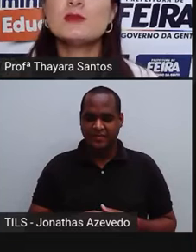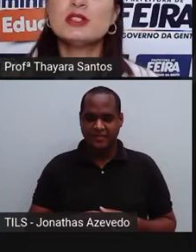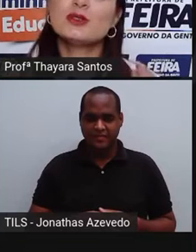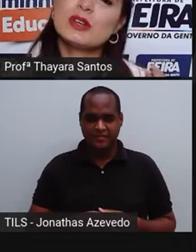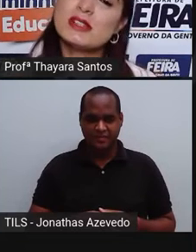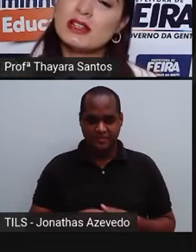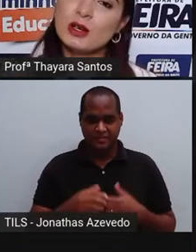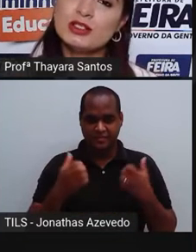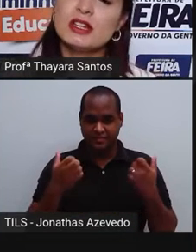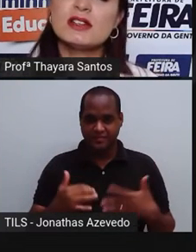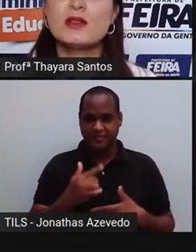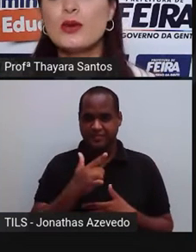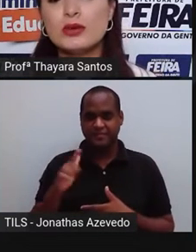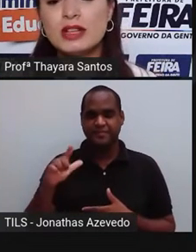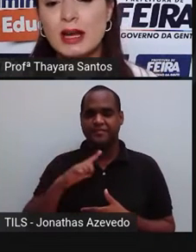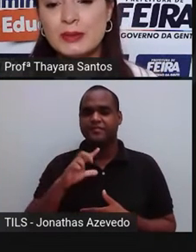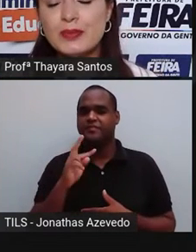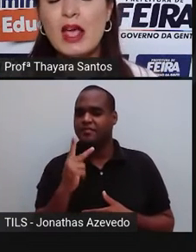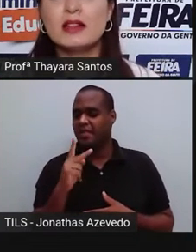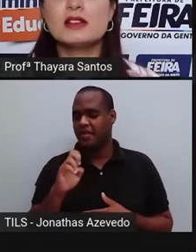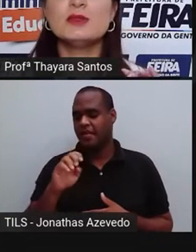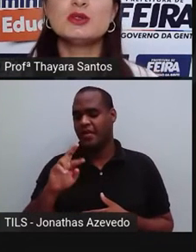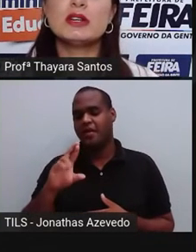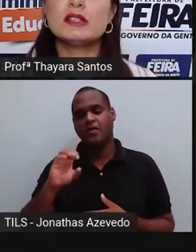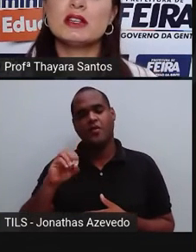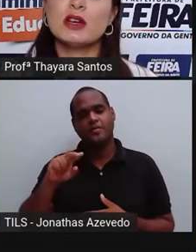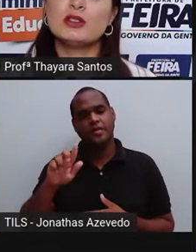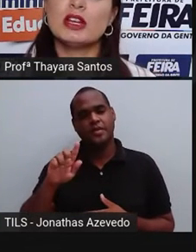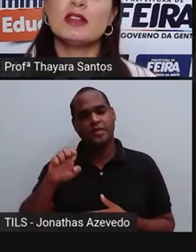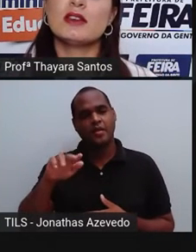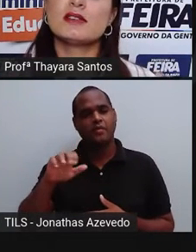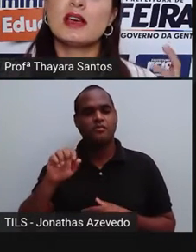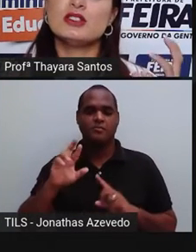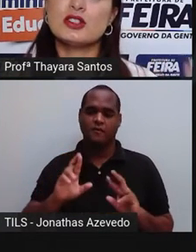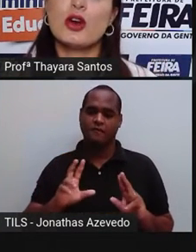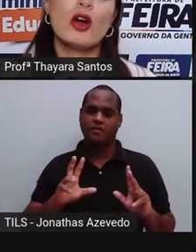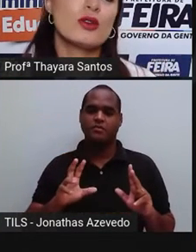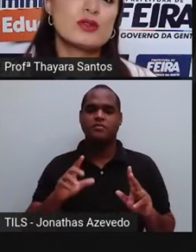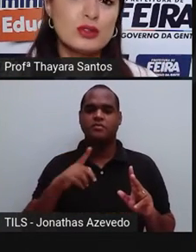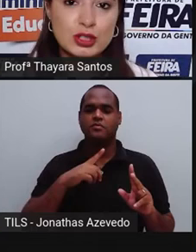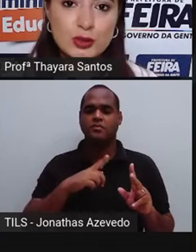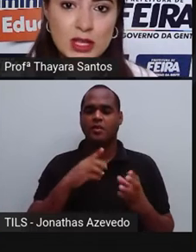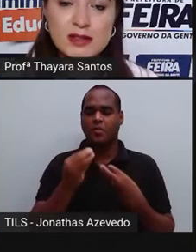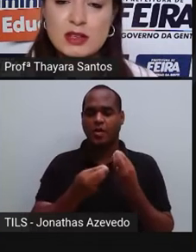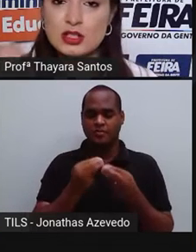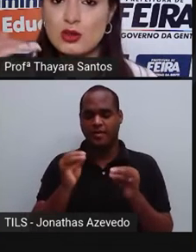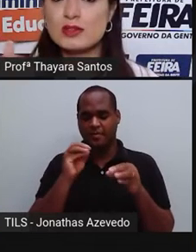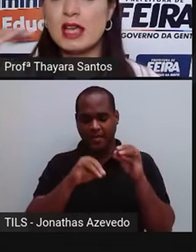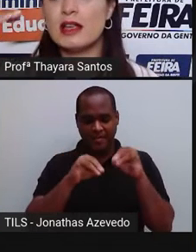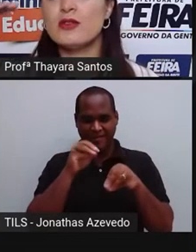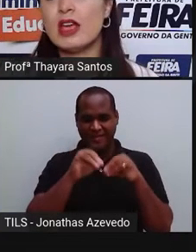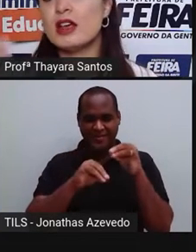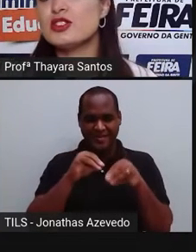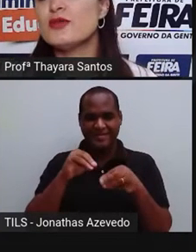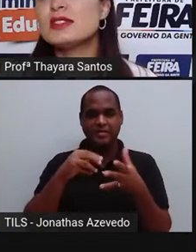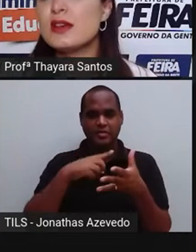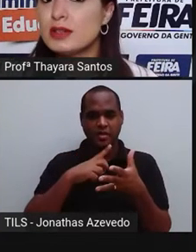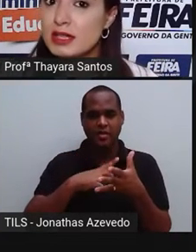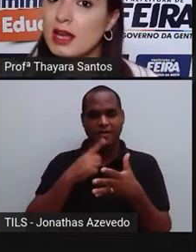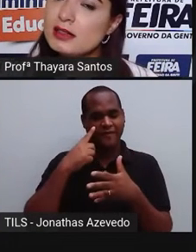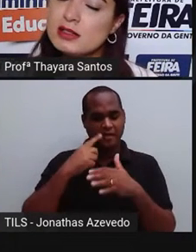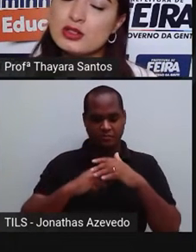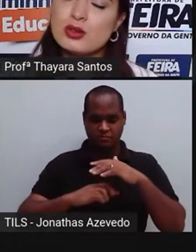Já as misturas heterogêneas são o contrário. Nas misturas heterogêneas, a gente coloca os constituintes e a gente consegue ver a